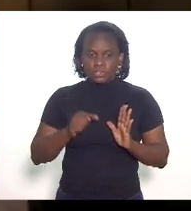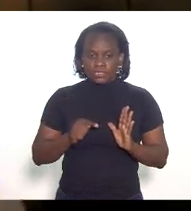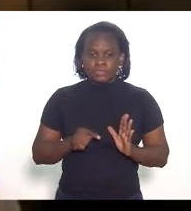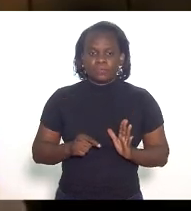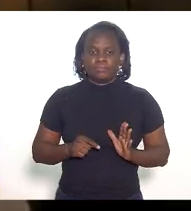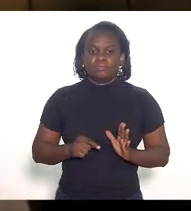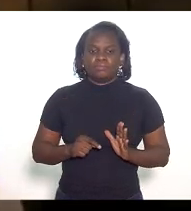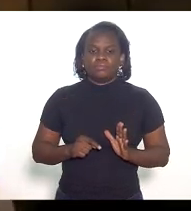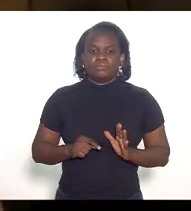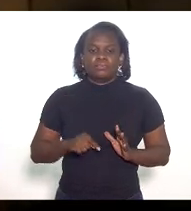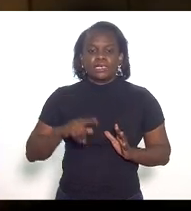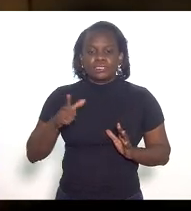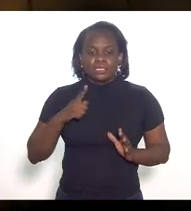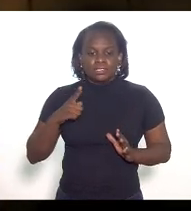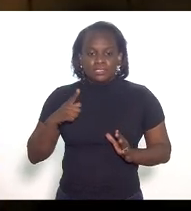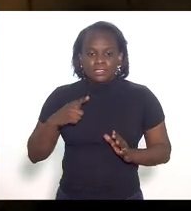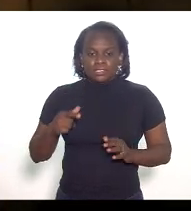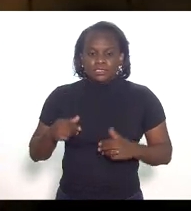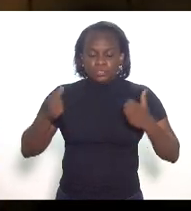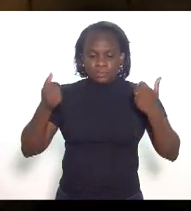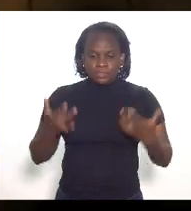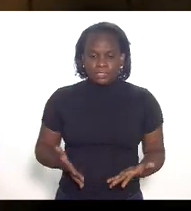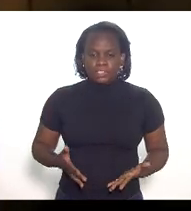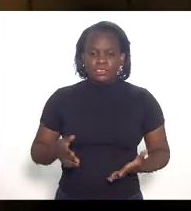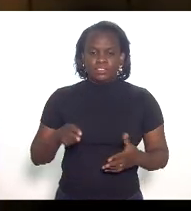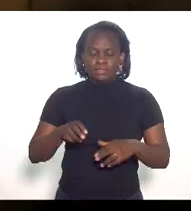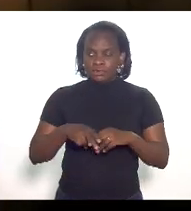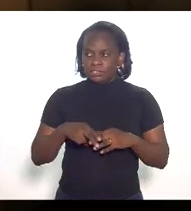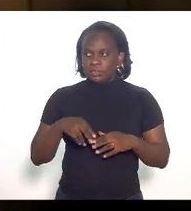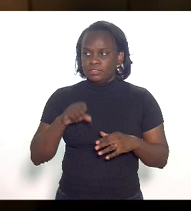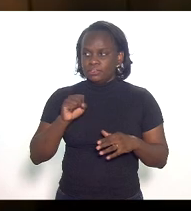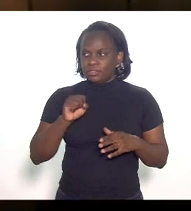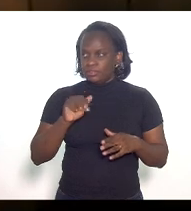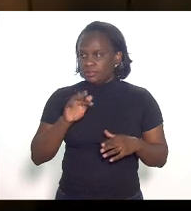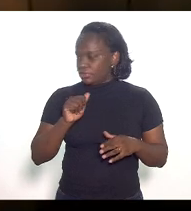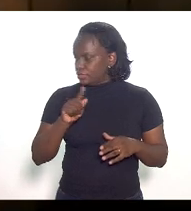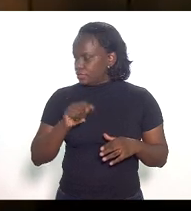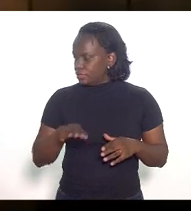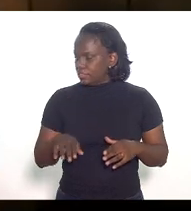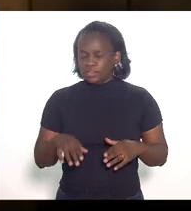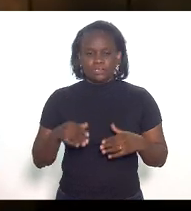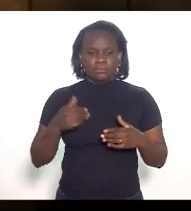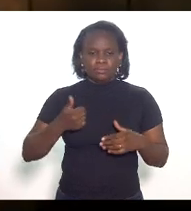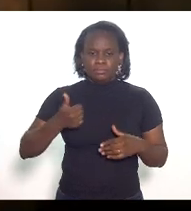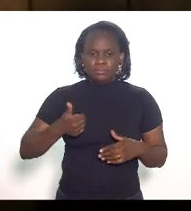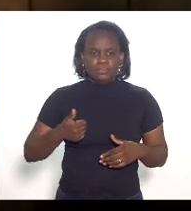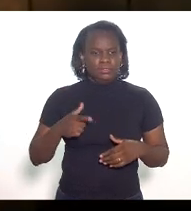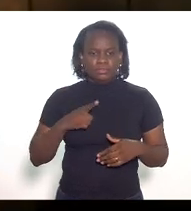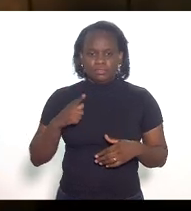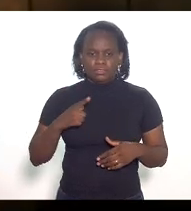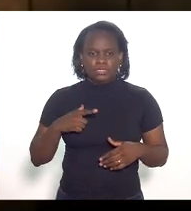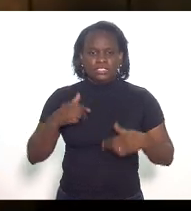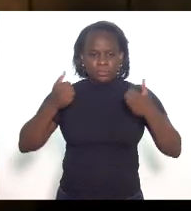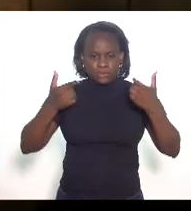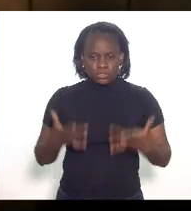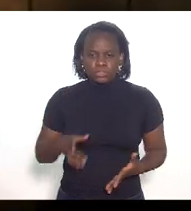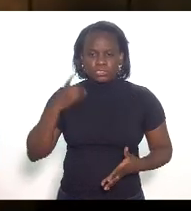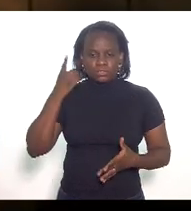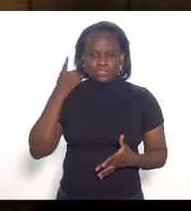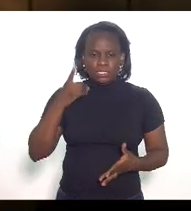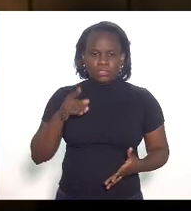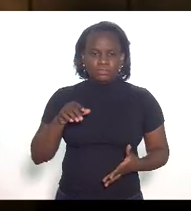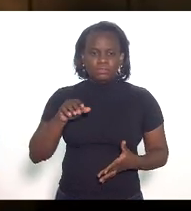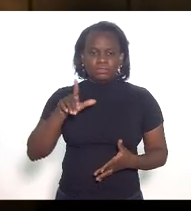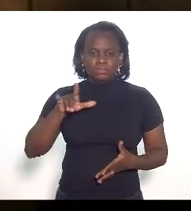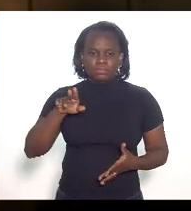que a gente tem para dizer em nome da Secretaria de Fazenda em primeiro lugar como bem asseverado pelo deputado Luiz